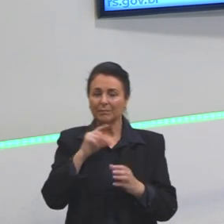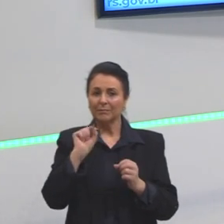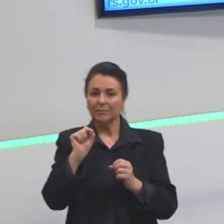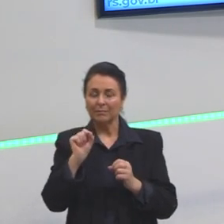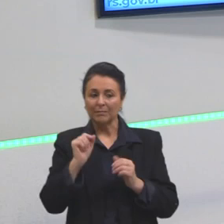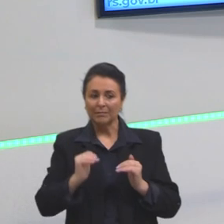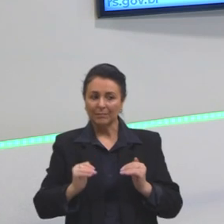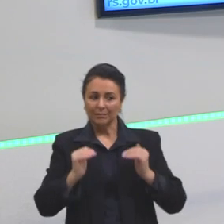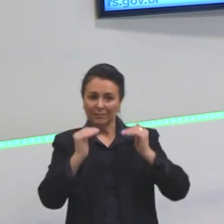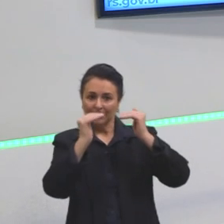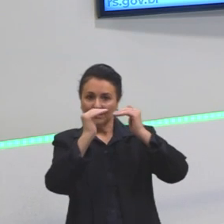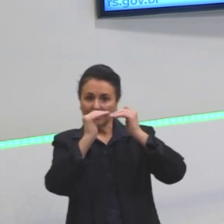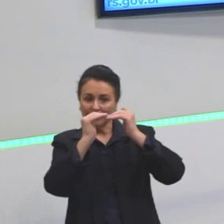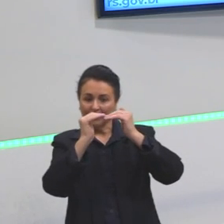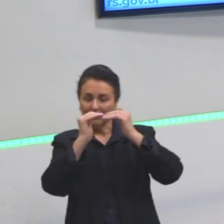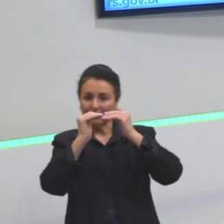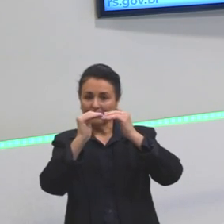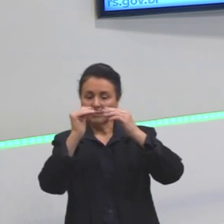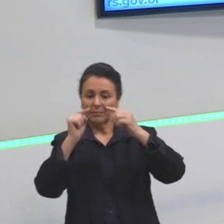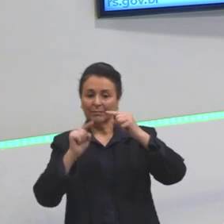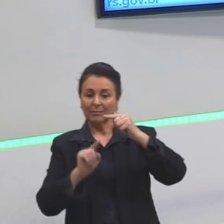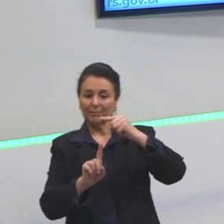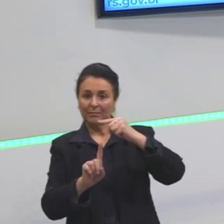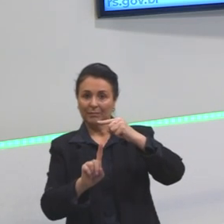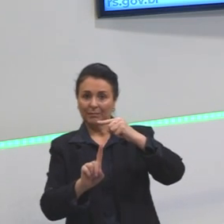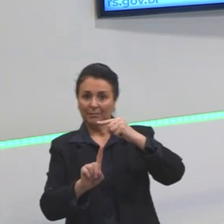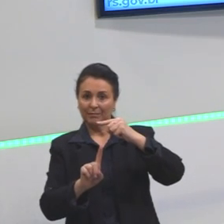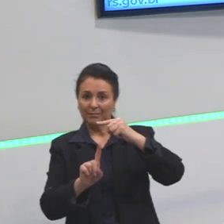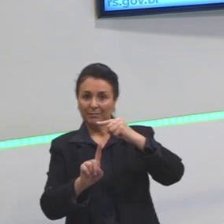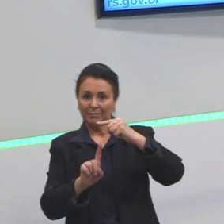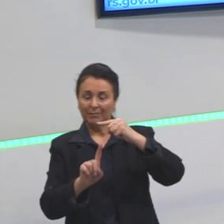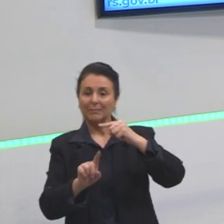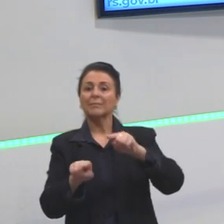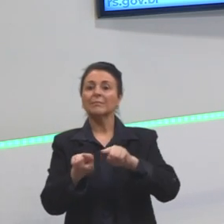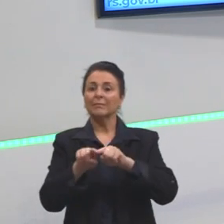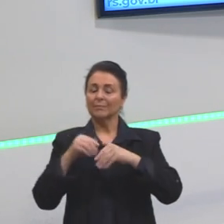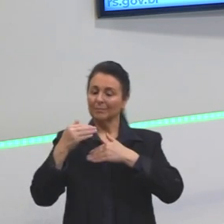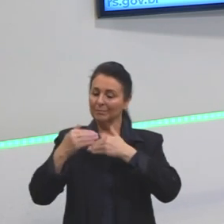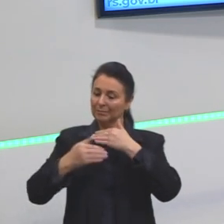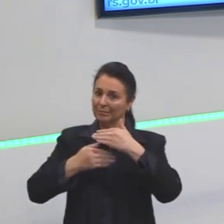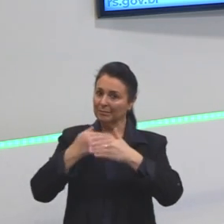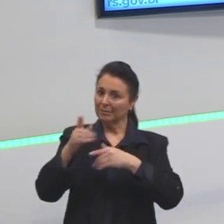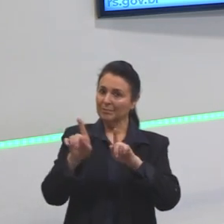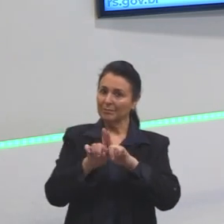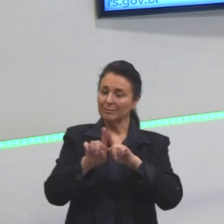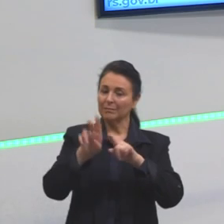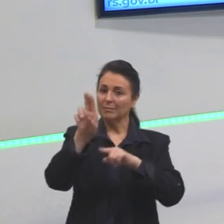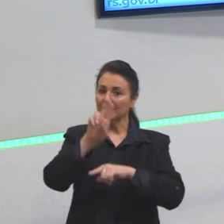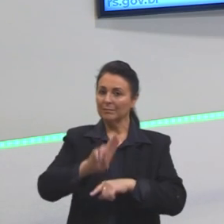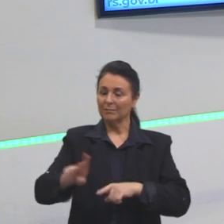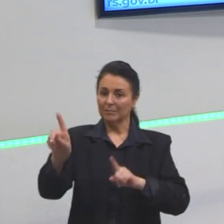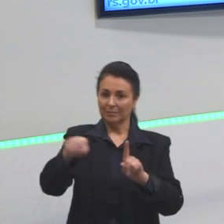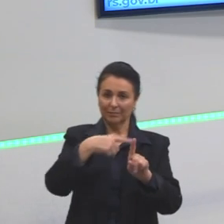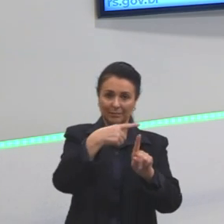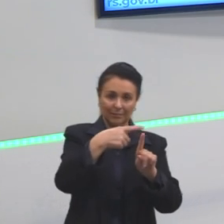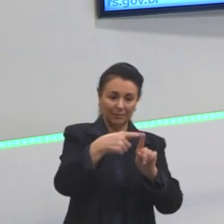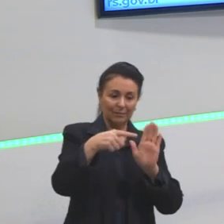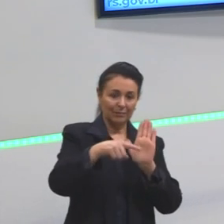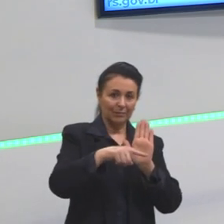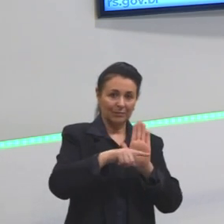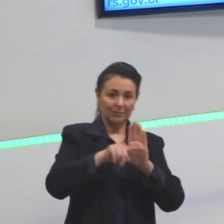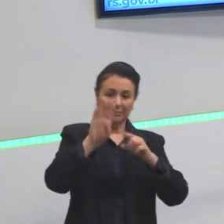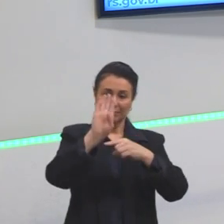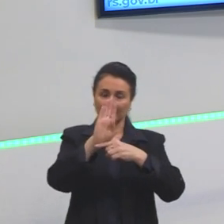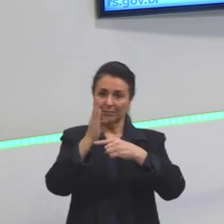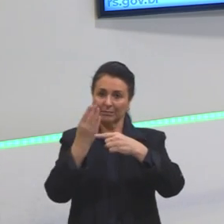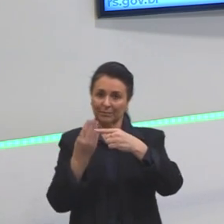igualar os denominadores, comparar, mas esse processo também é utilizado na adição e na subtração de frações.